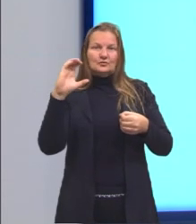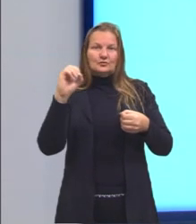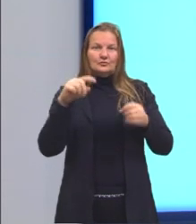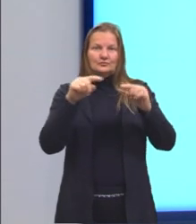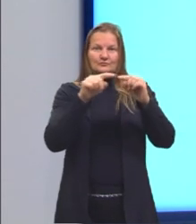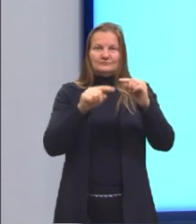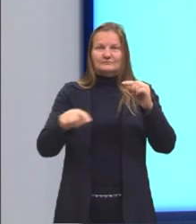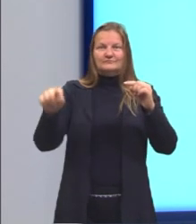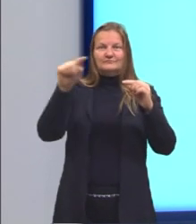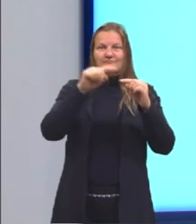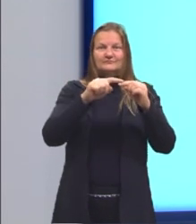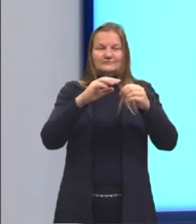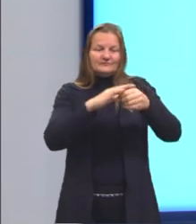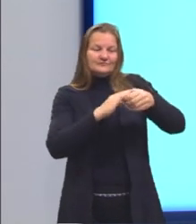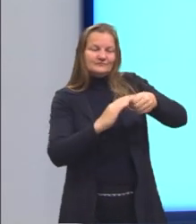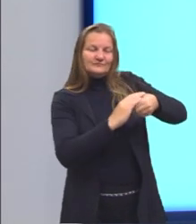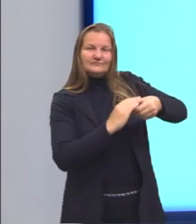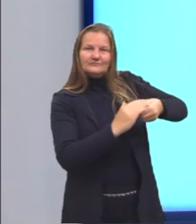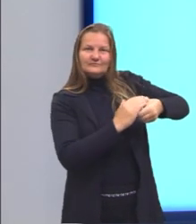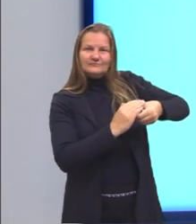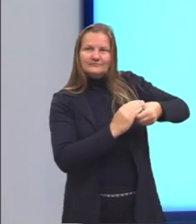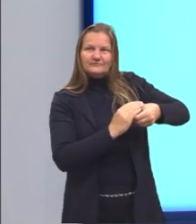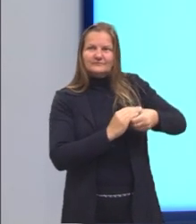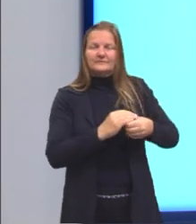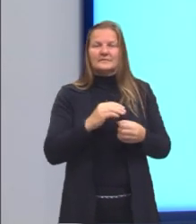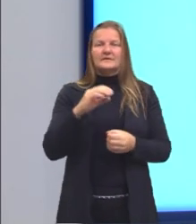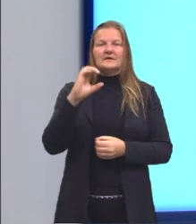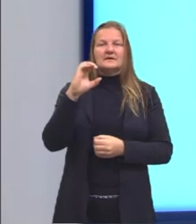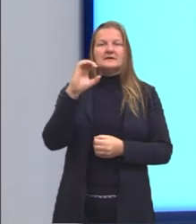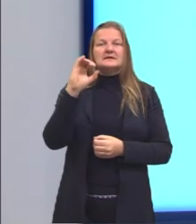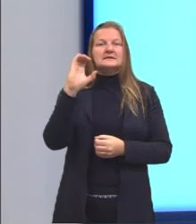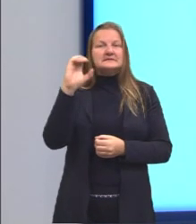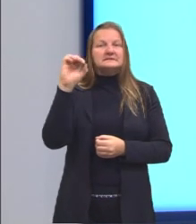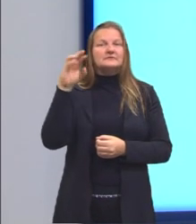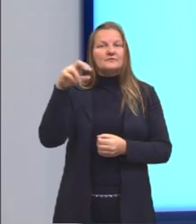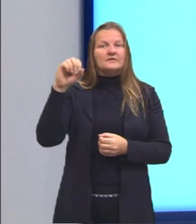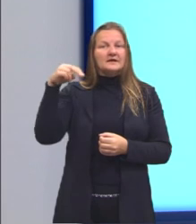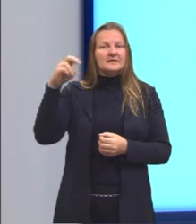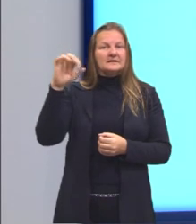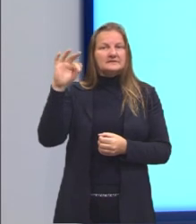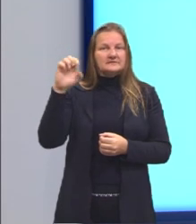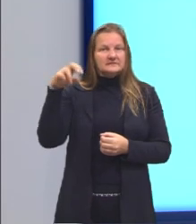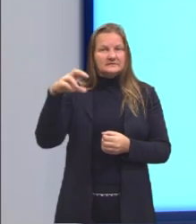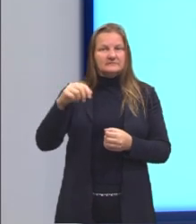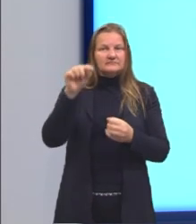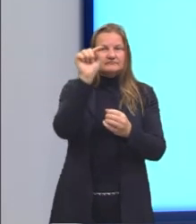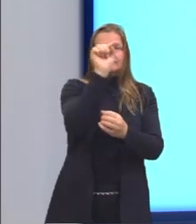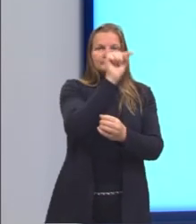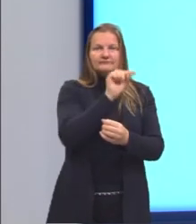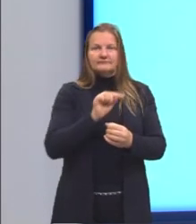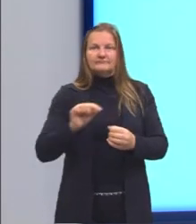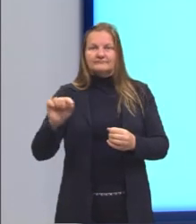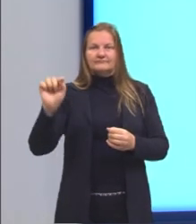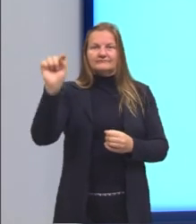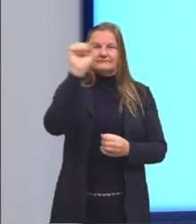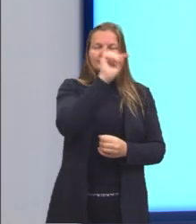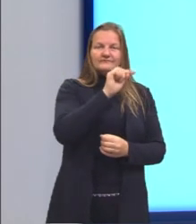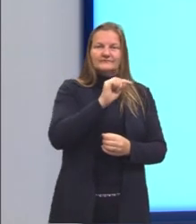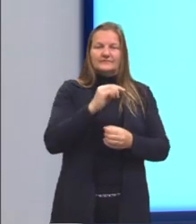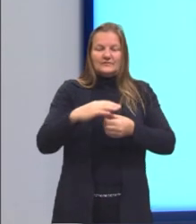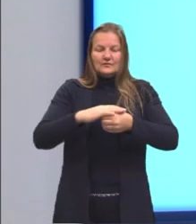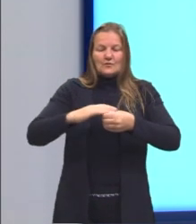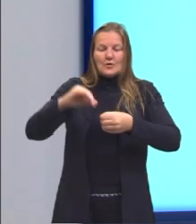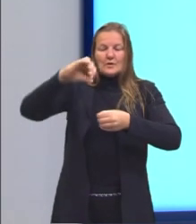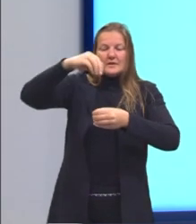Circunferência, ela reúne só os pontos ali do contorno, os pontos que formam a figura, e o círculo,